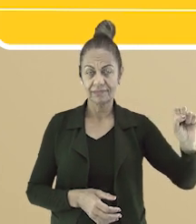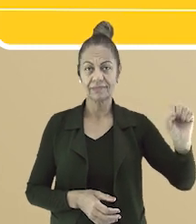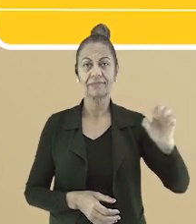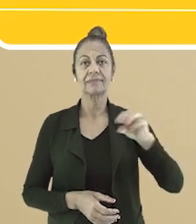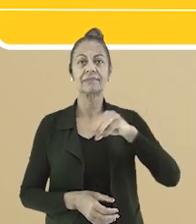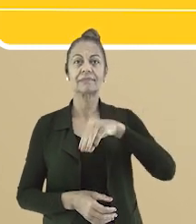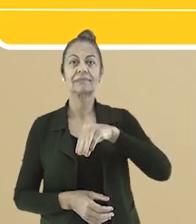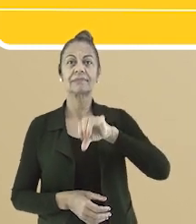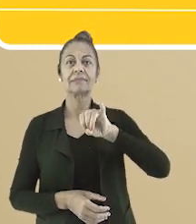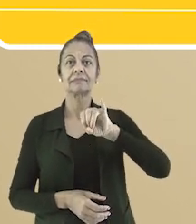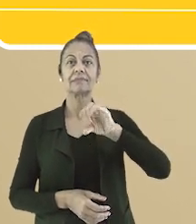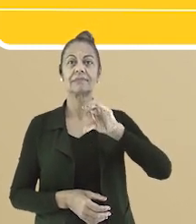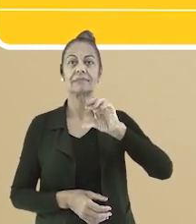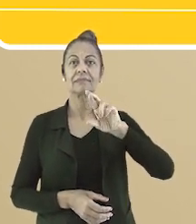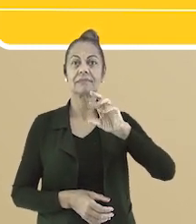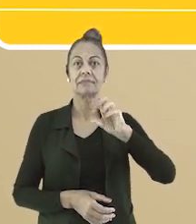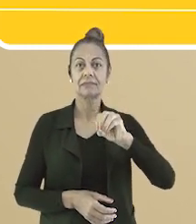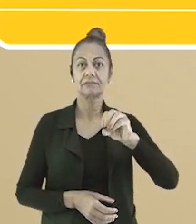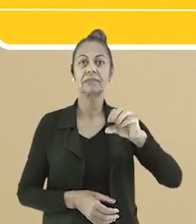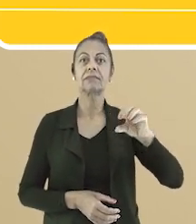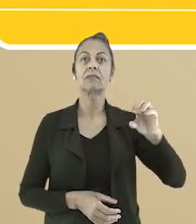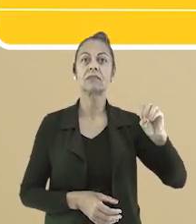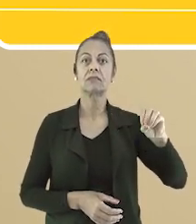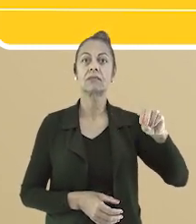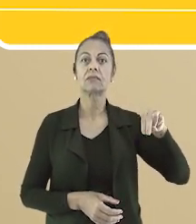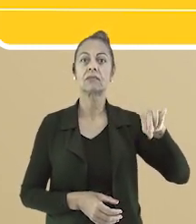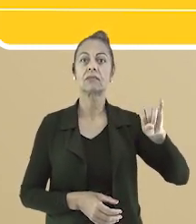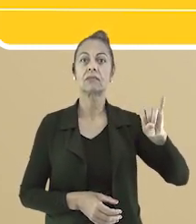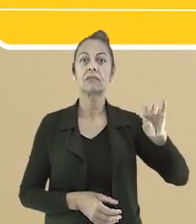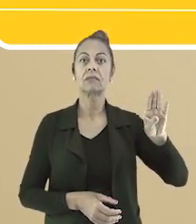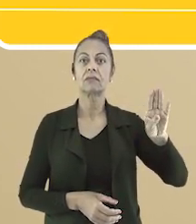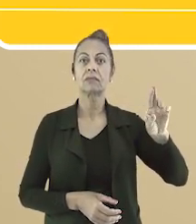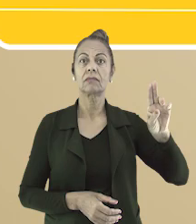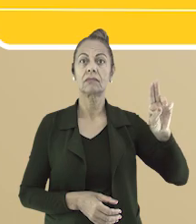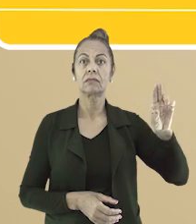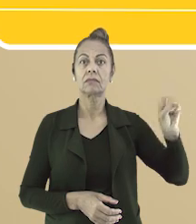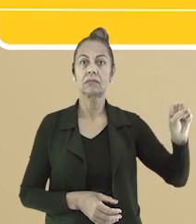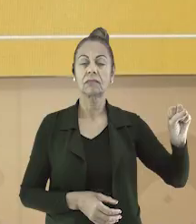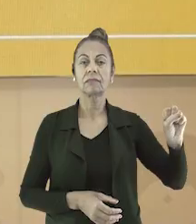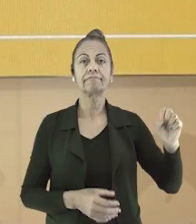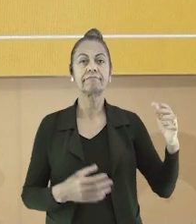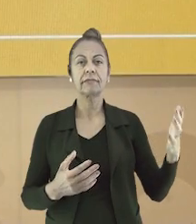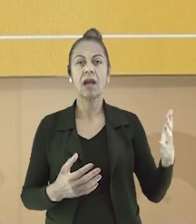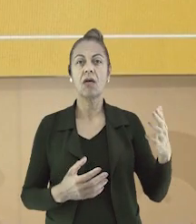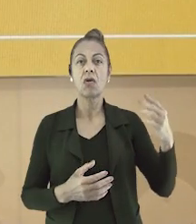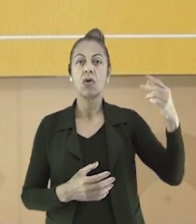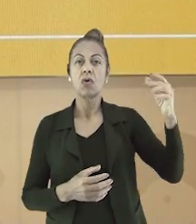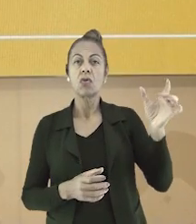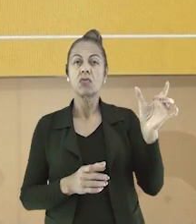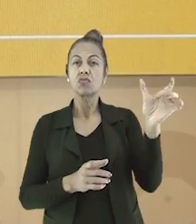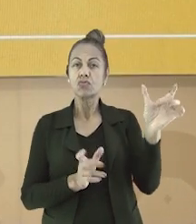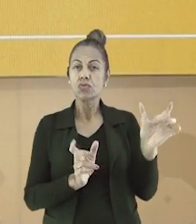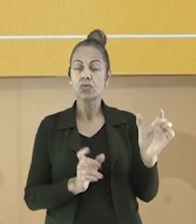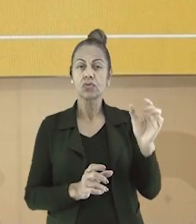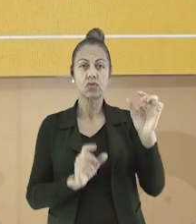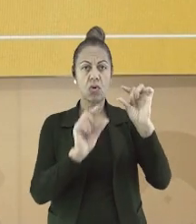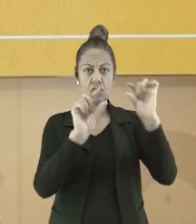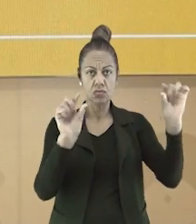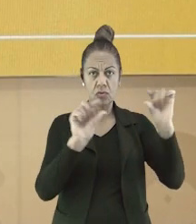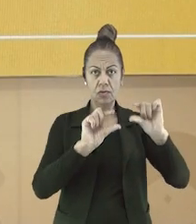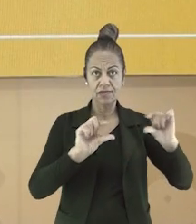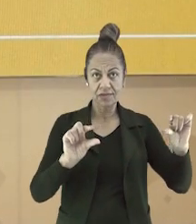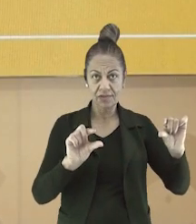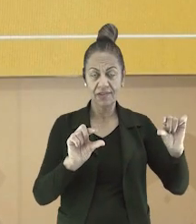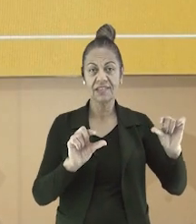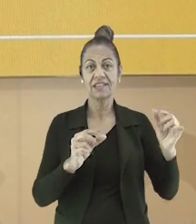micro-ônibus. Depois, micro-ondas, micro-ônibus. Nos dois casos, o prefixo